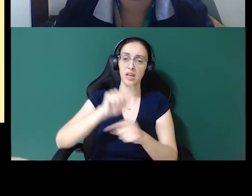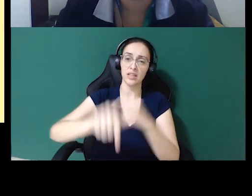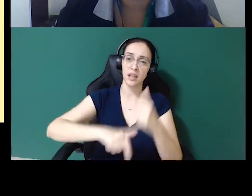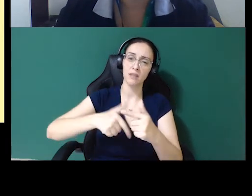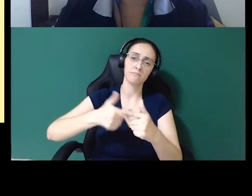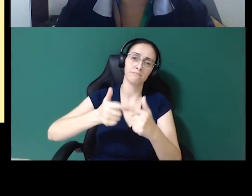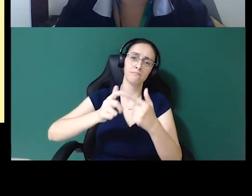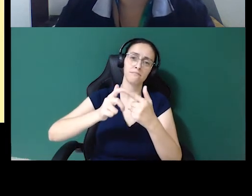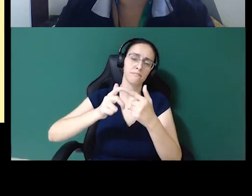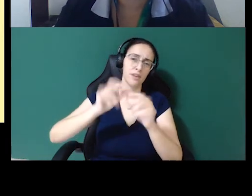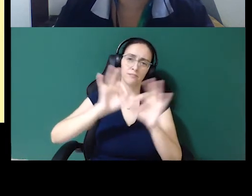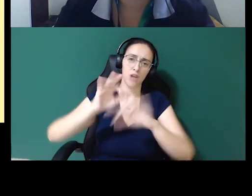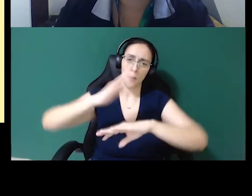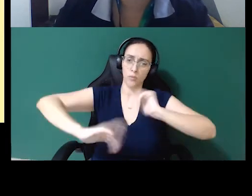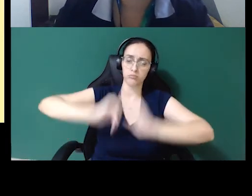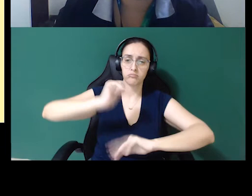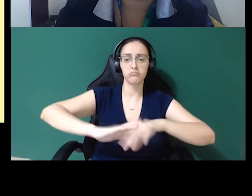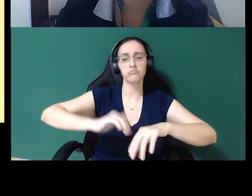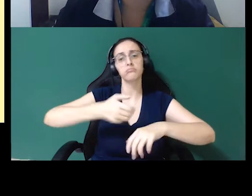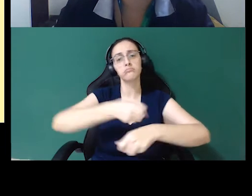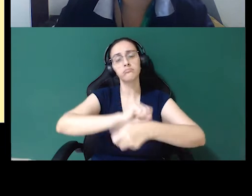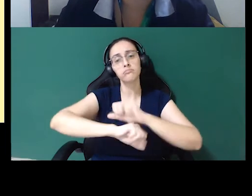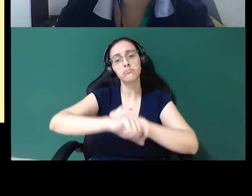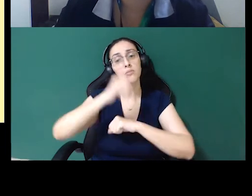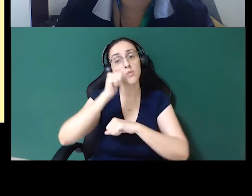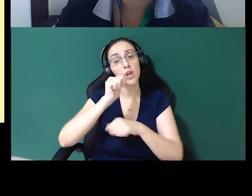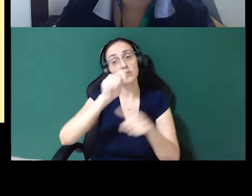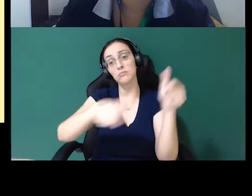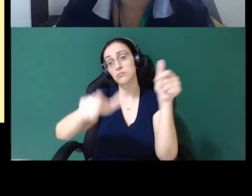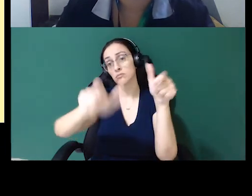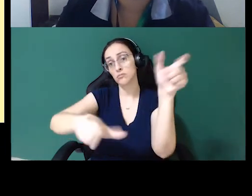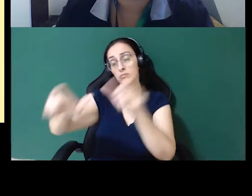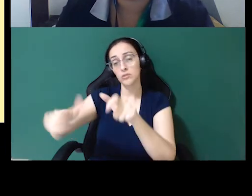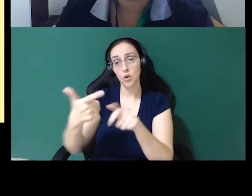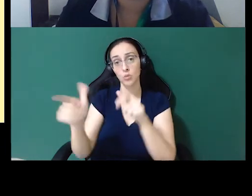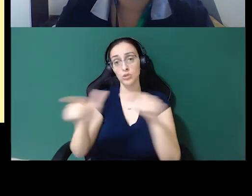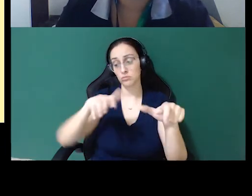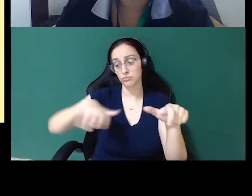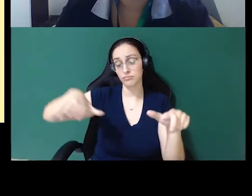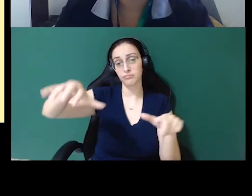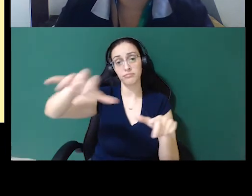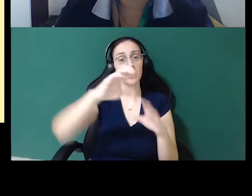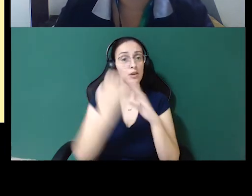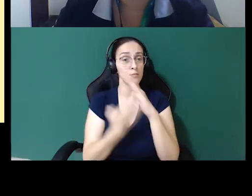mecânico. Então, talvez, essas mulheres que estão em outros setores da sua própria empresa,